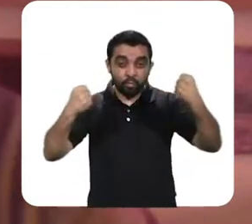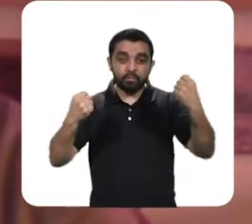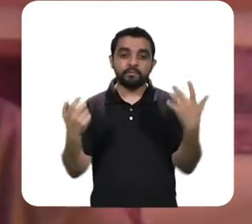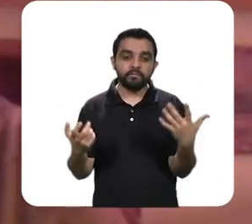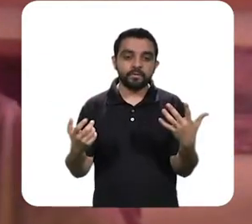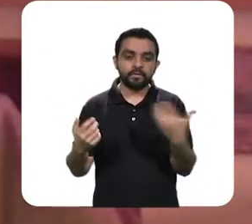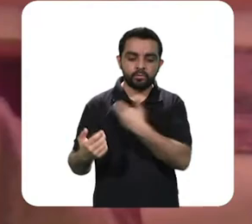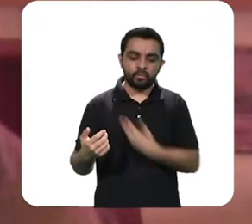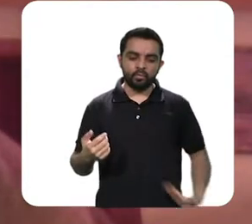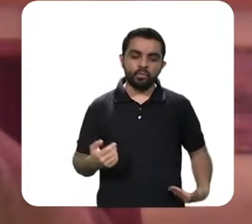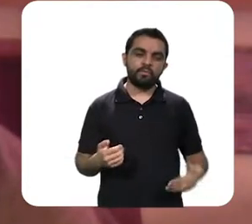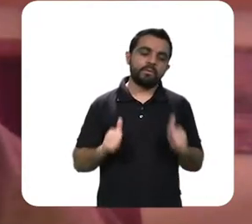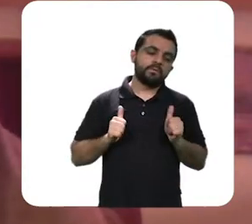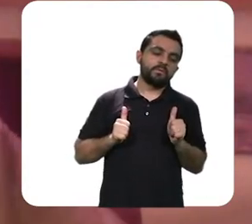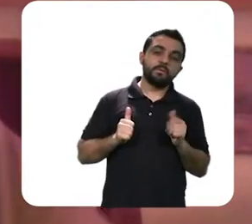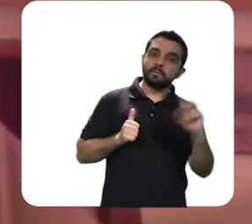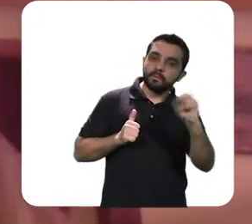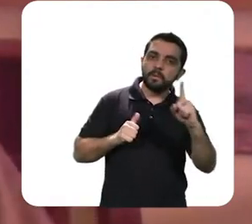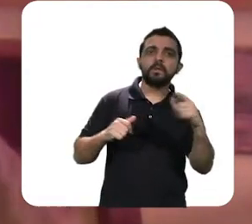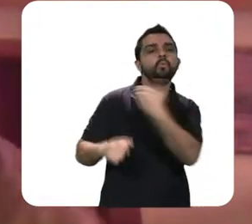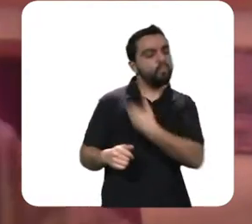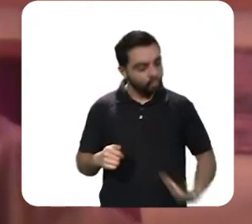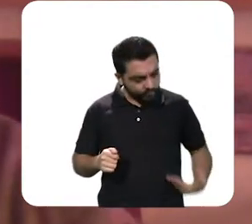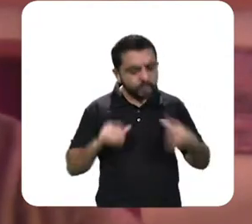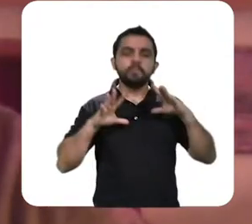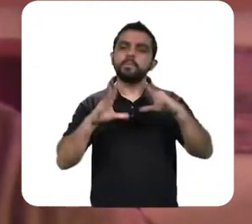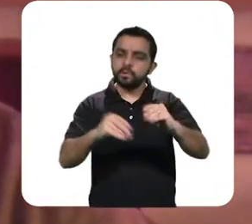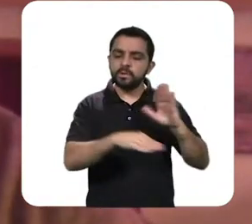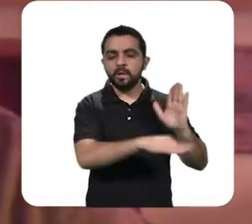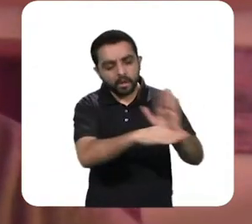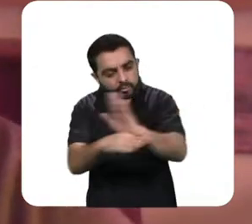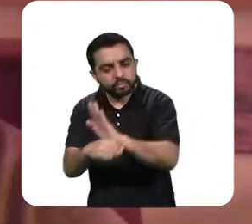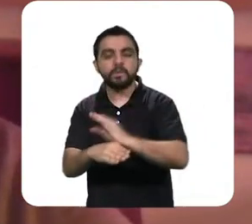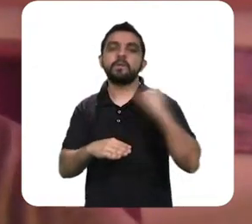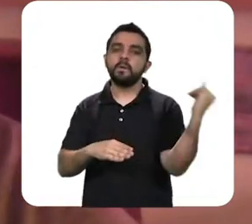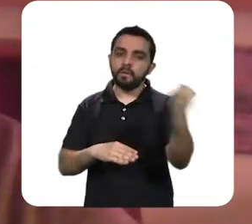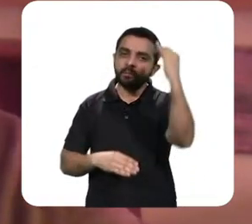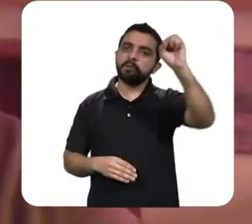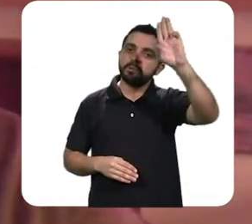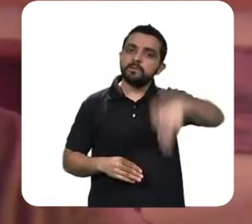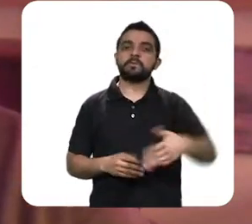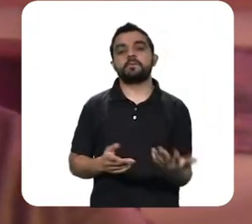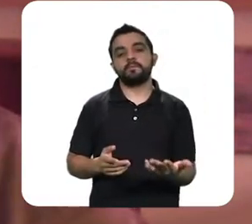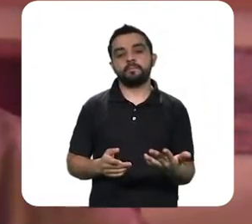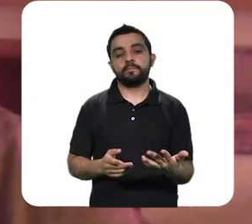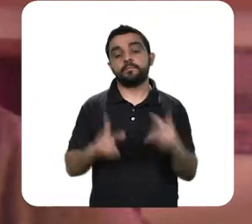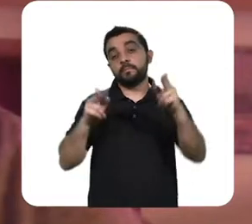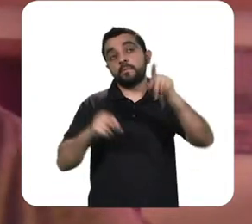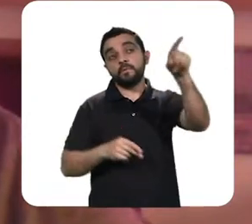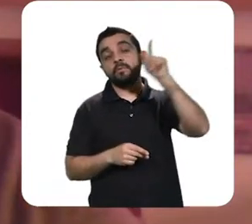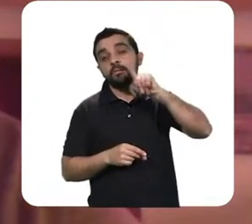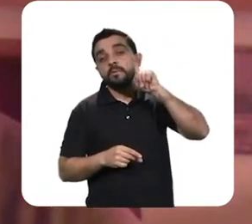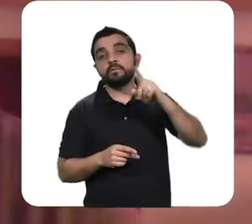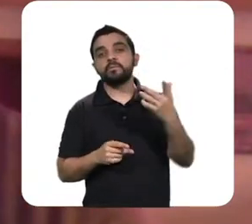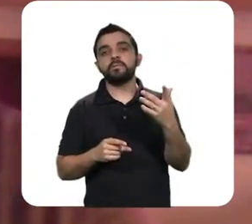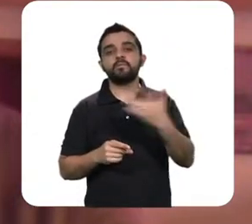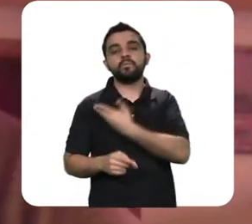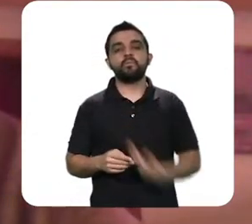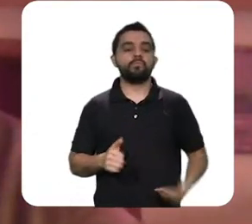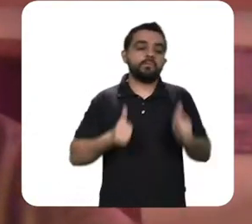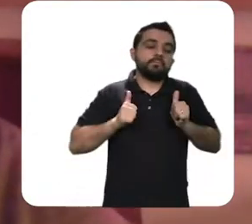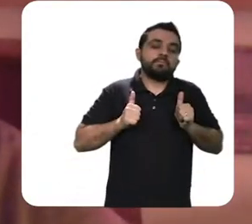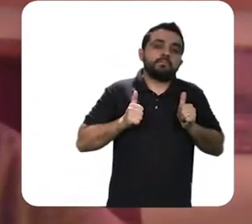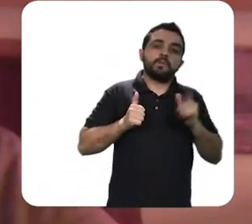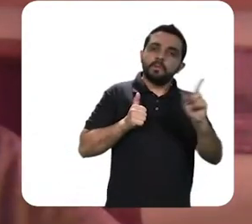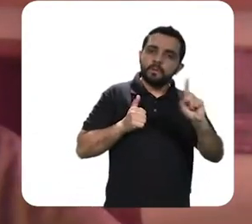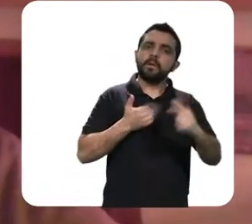desse projeto odioso do consenso de Washington de redução dos reis sociais e agora finalmente depois de 30 anos